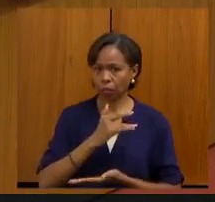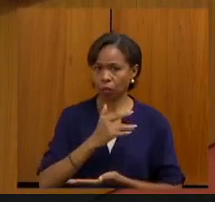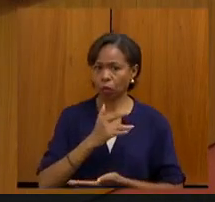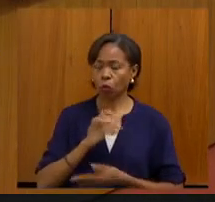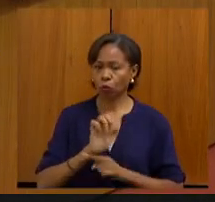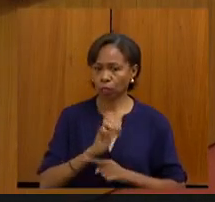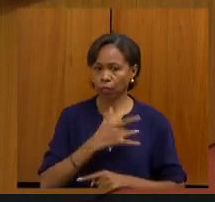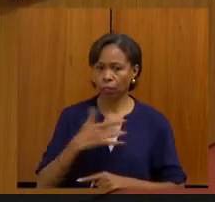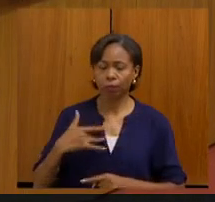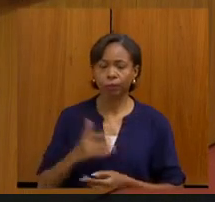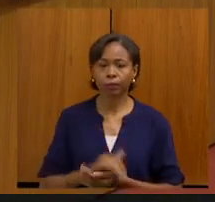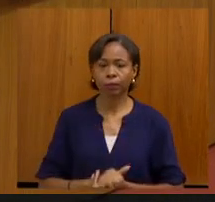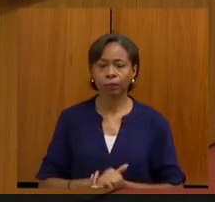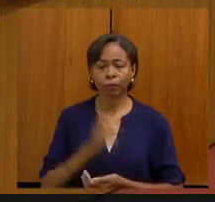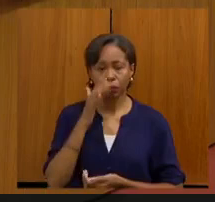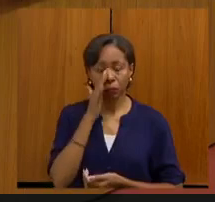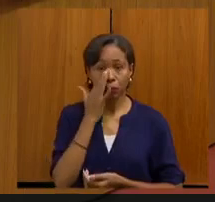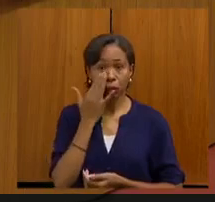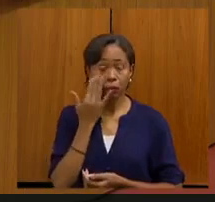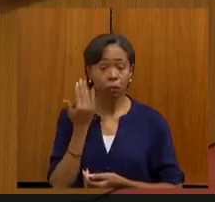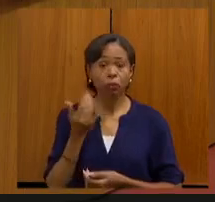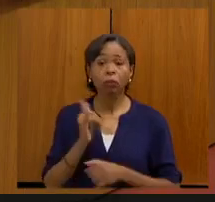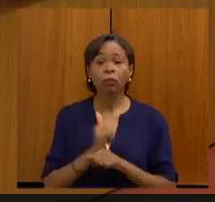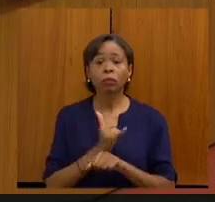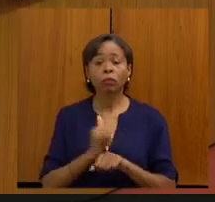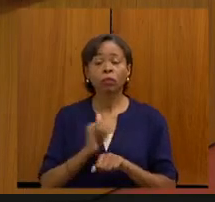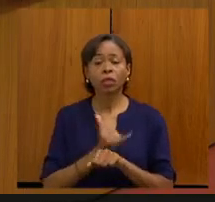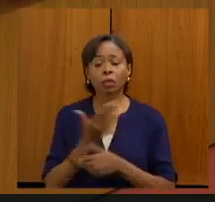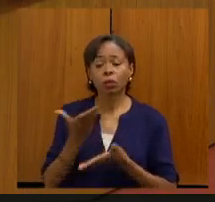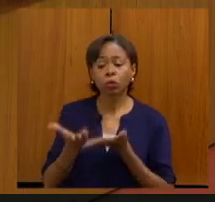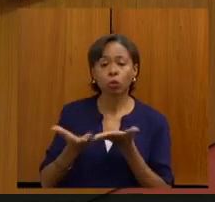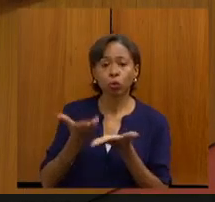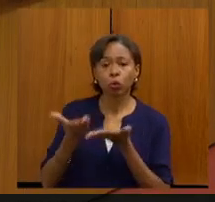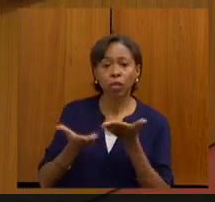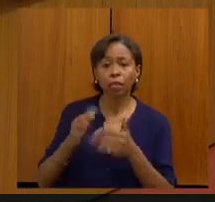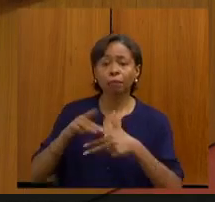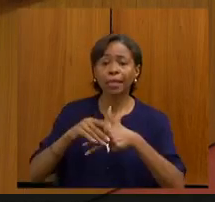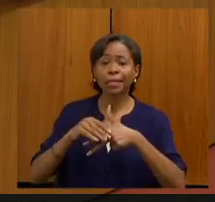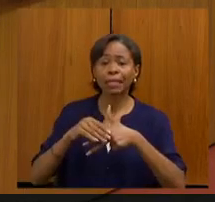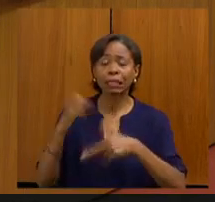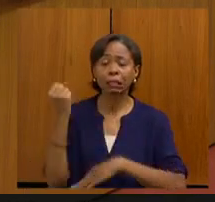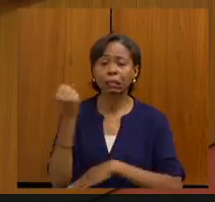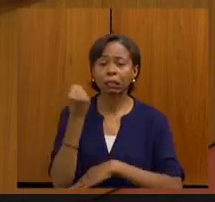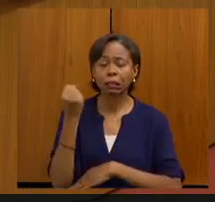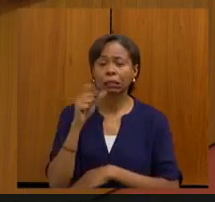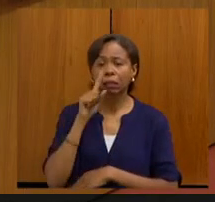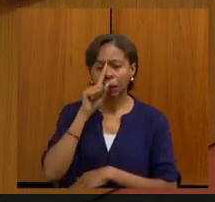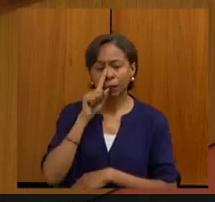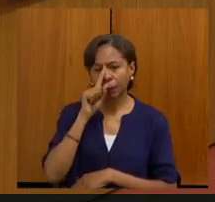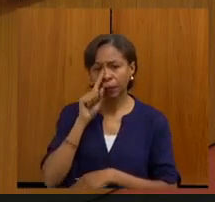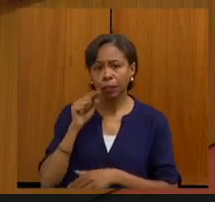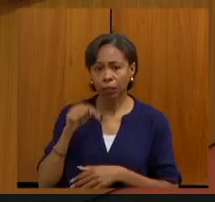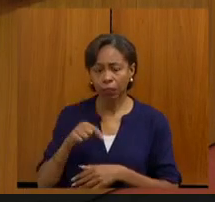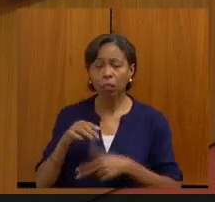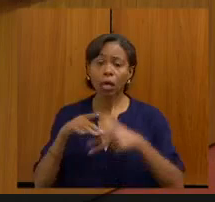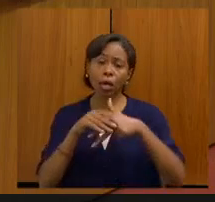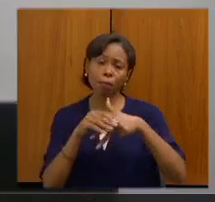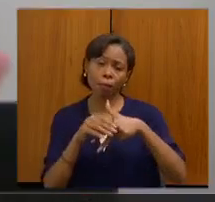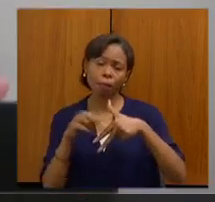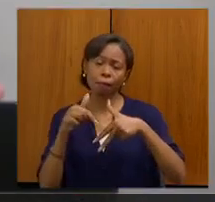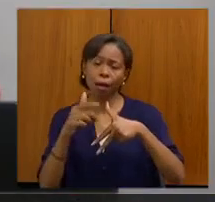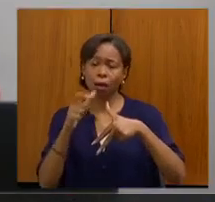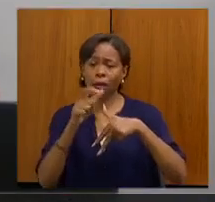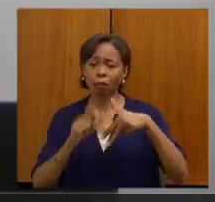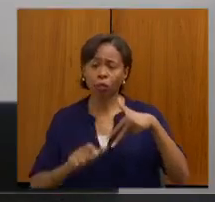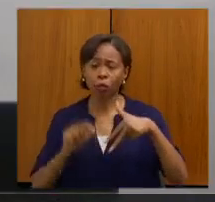Então, eu anotei que a estratégia de cuidados para os pacientes de alto risco, que foi sugerido pelo doutor Gabriel, são pacientes que têm